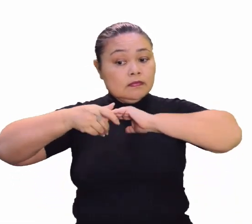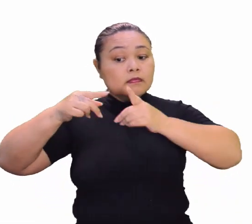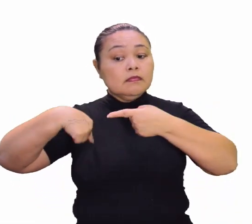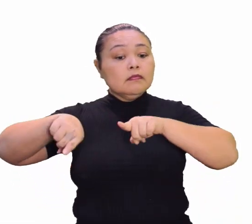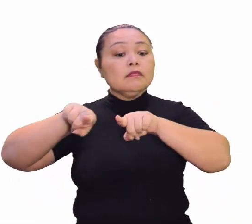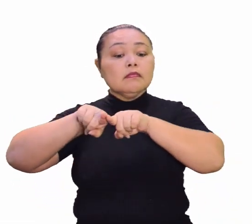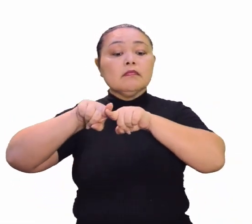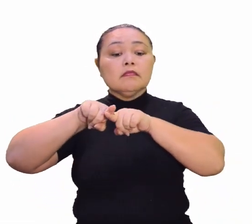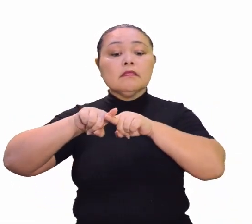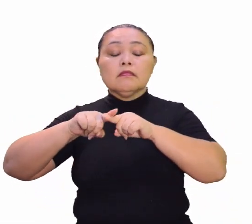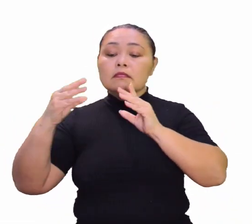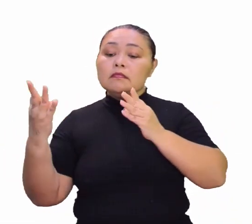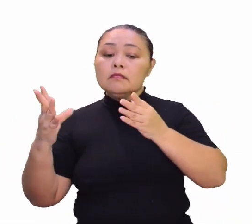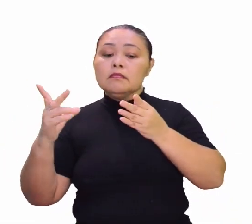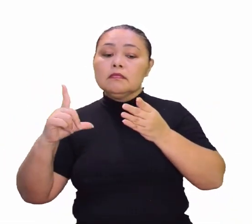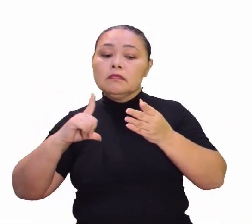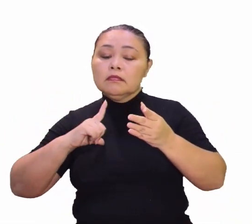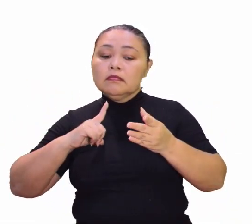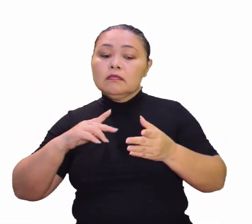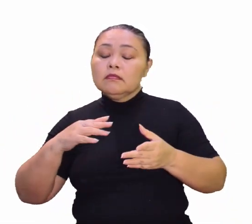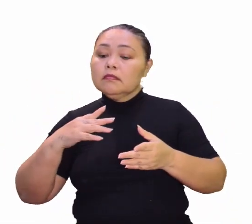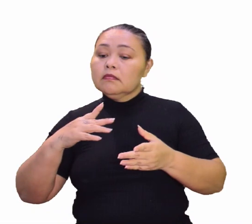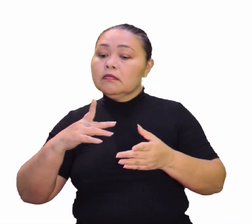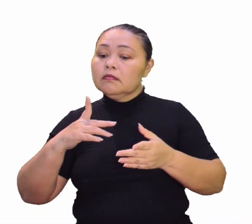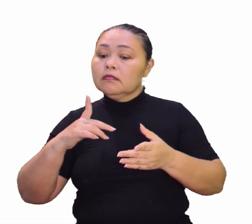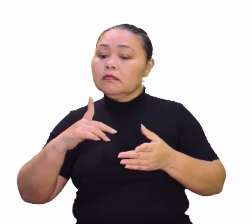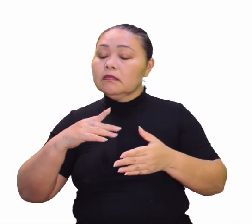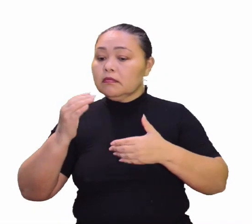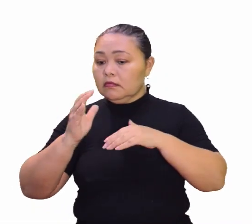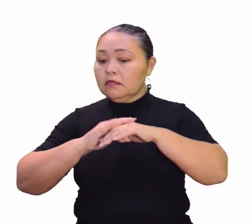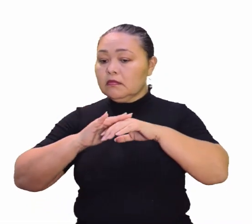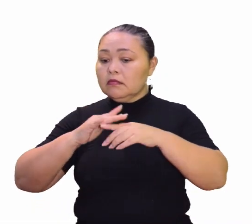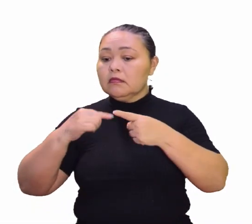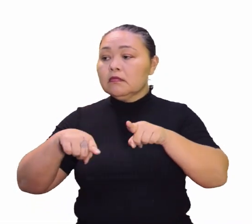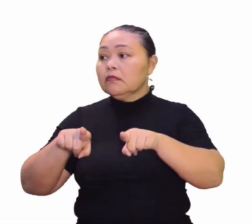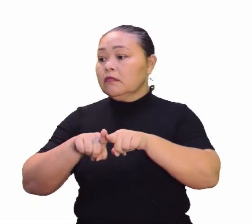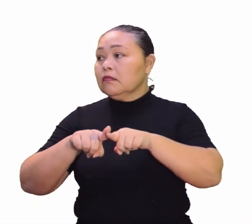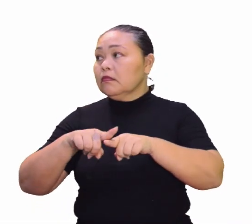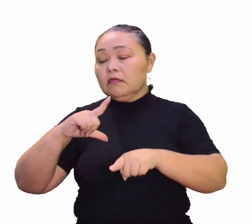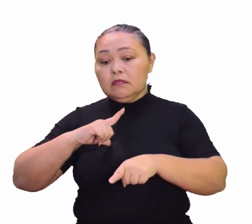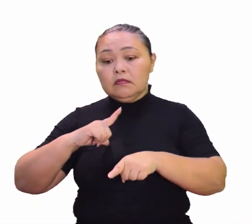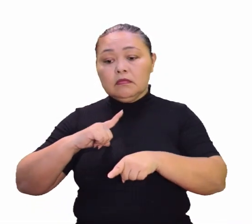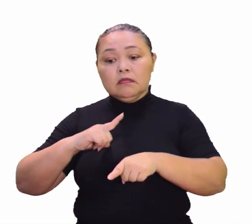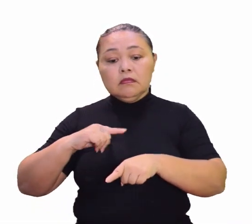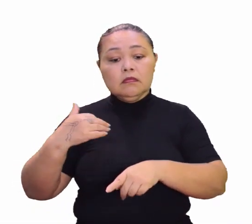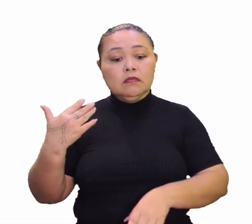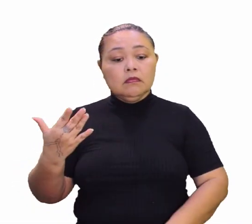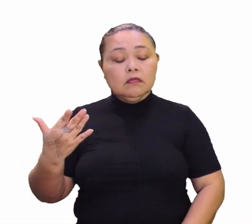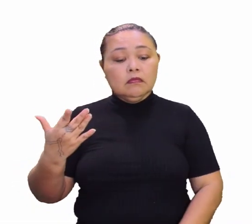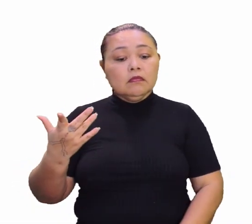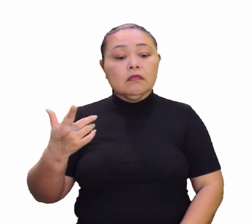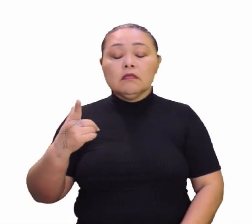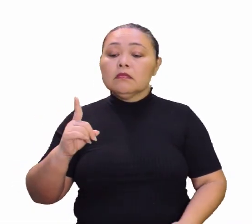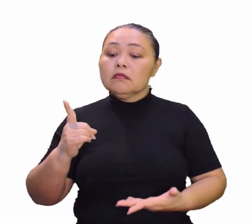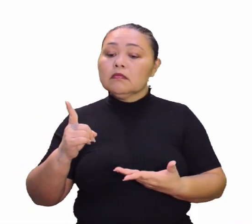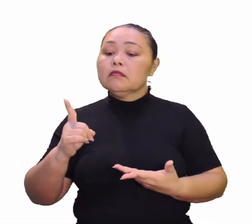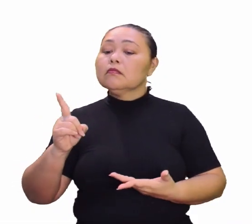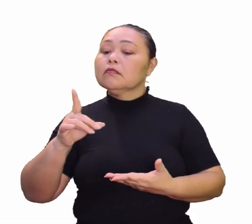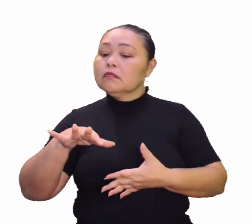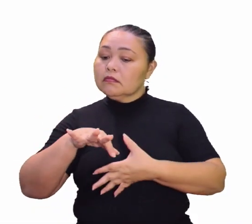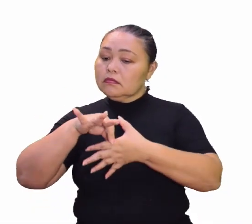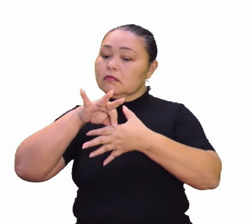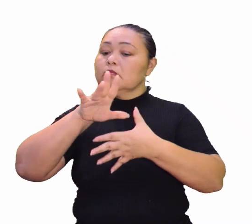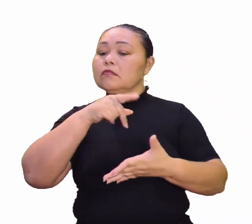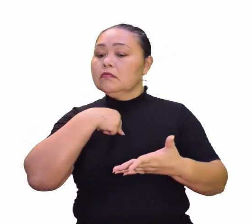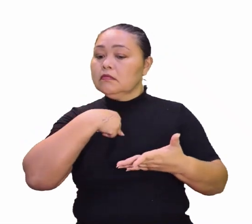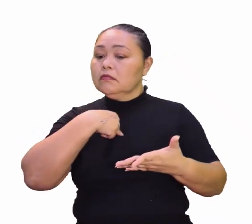sólida, isso quer dizer subjetivamente, ou seja, tem que estar subentendido, que são os líderes.